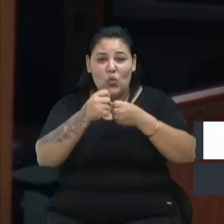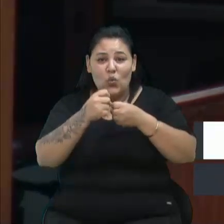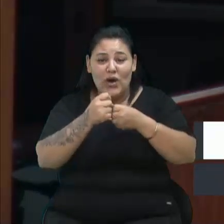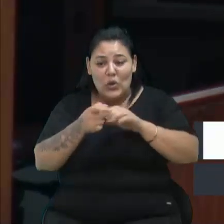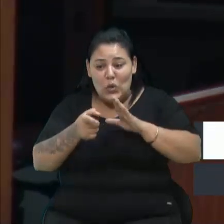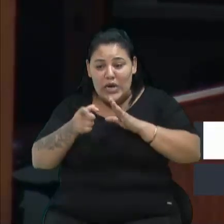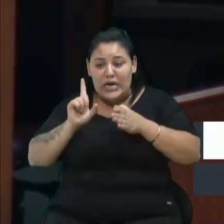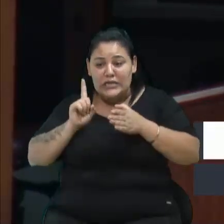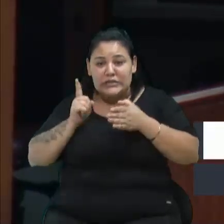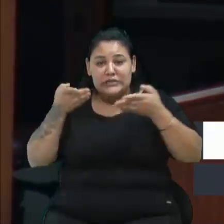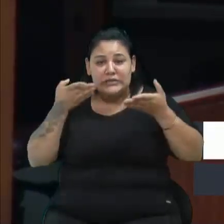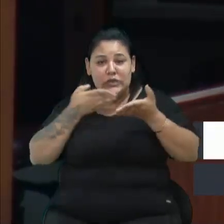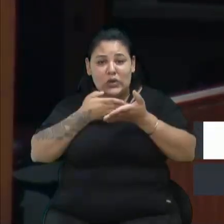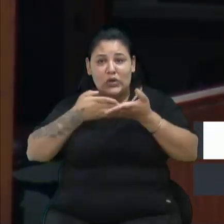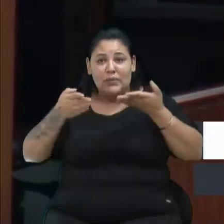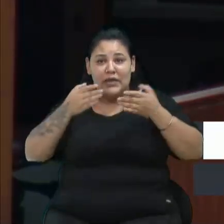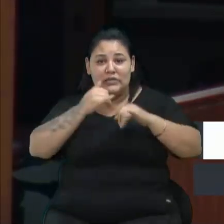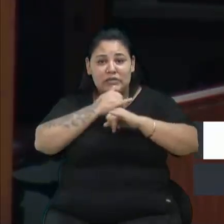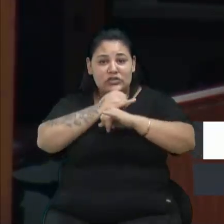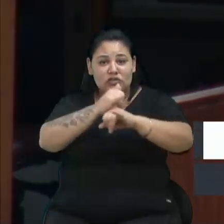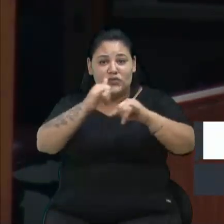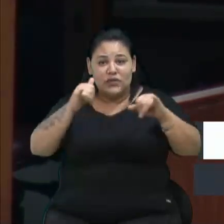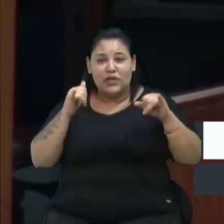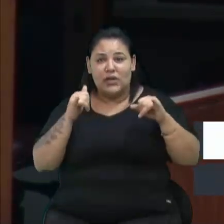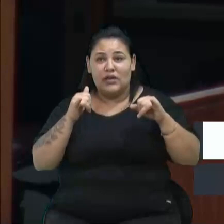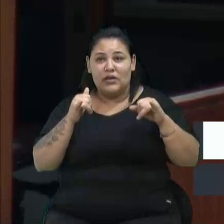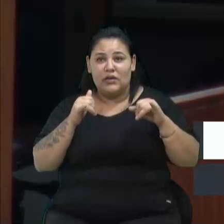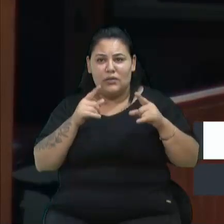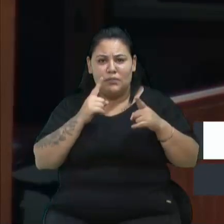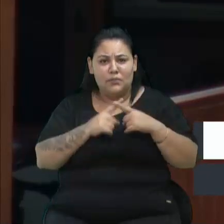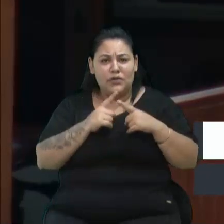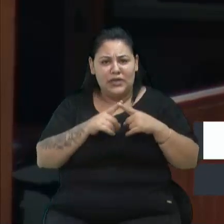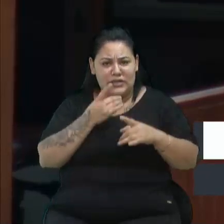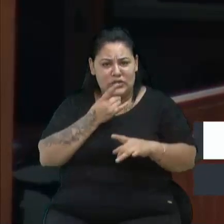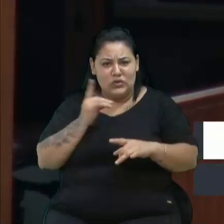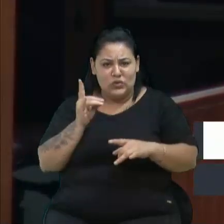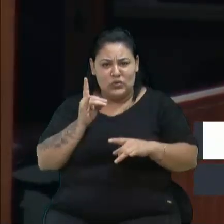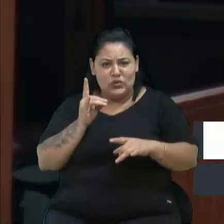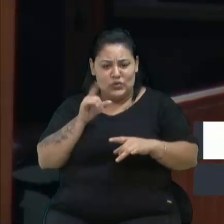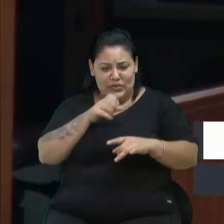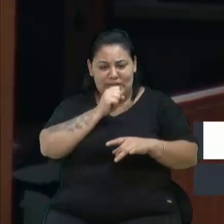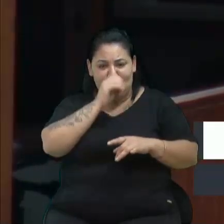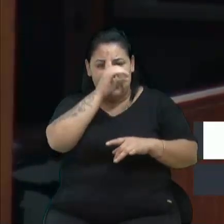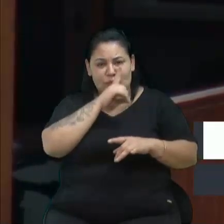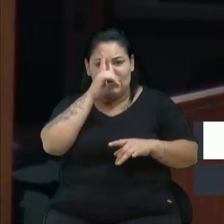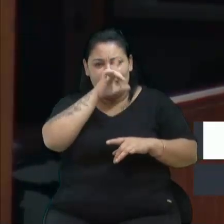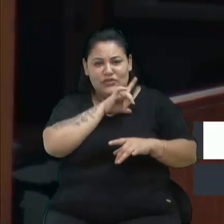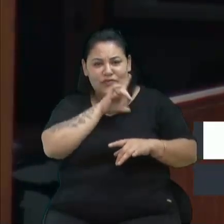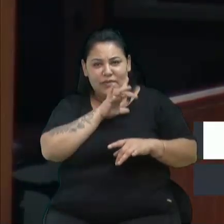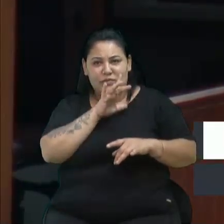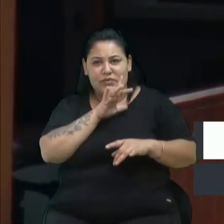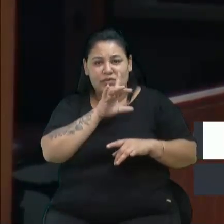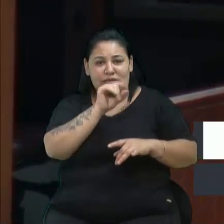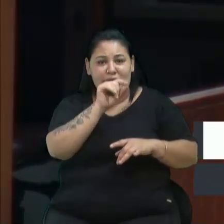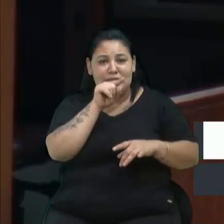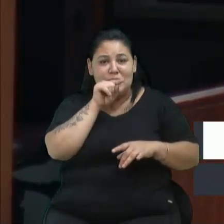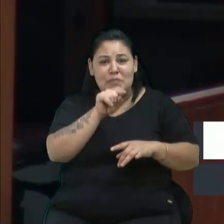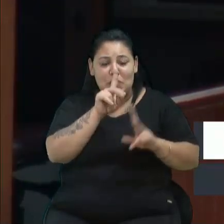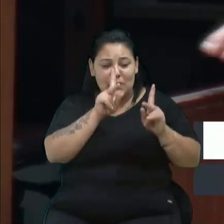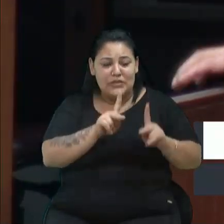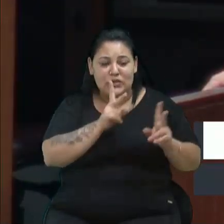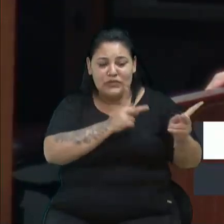a divulgação. Porque se nesse último final de semana já ultrapassou a casa das 10 mil pessoas